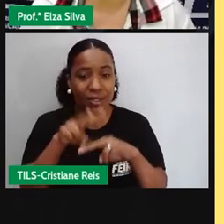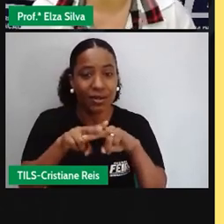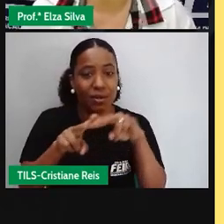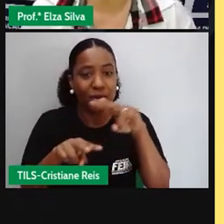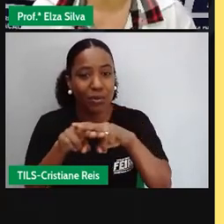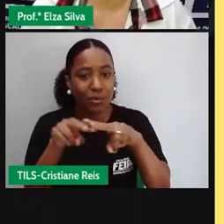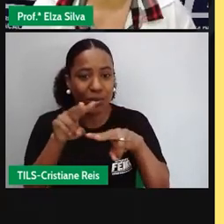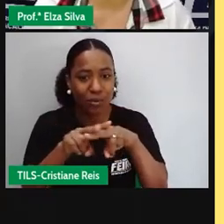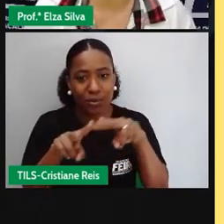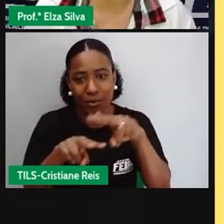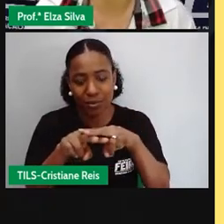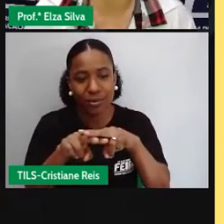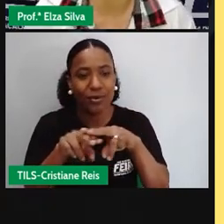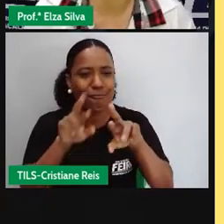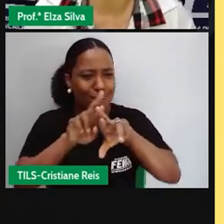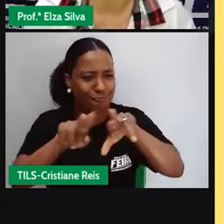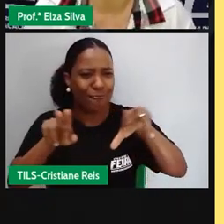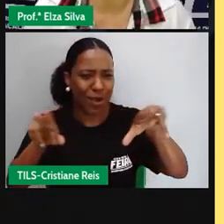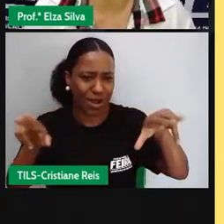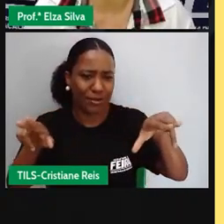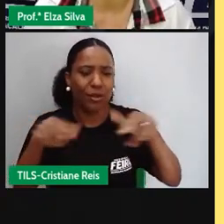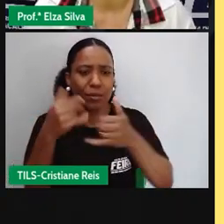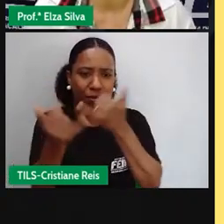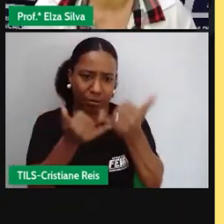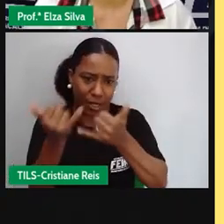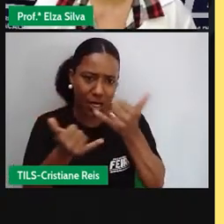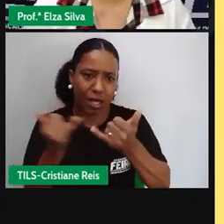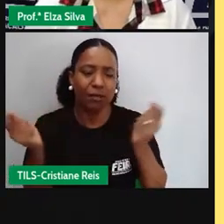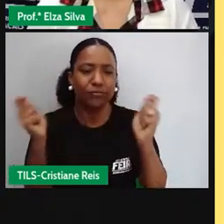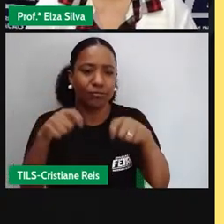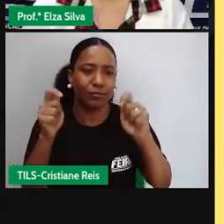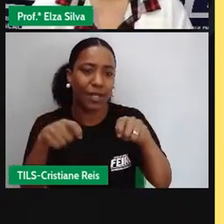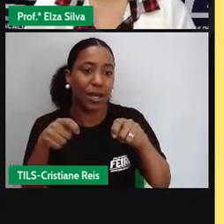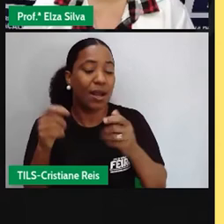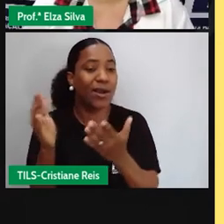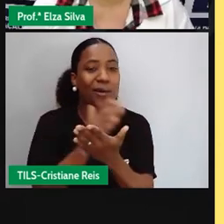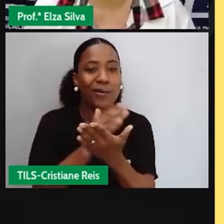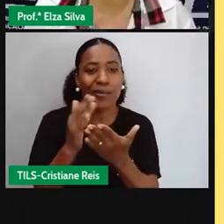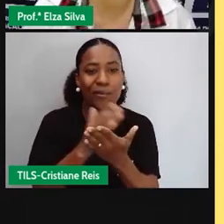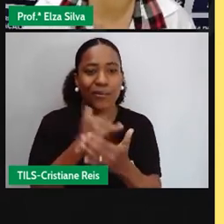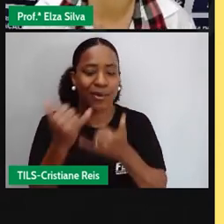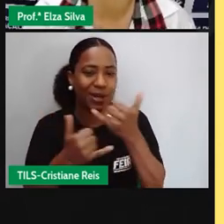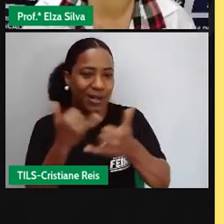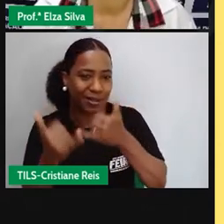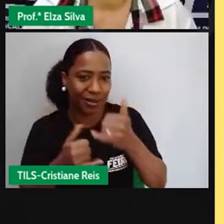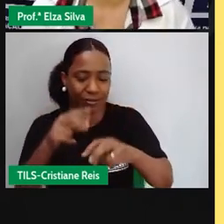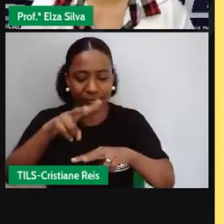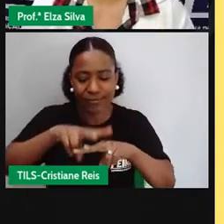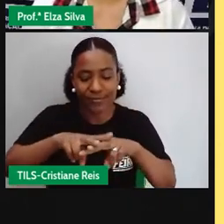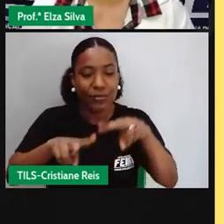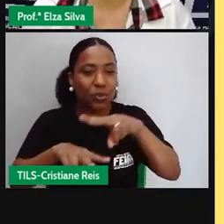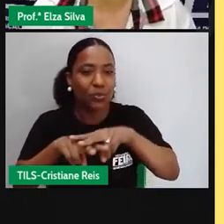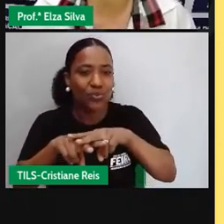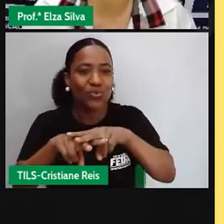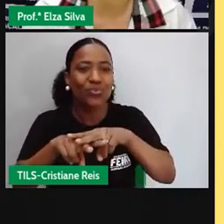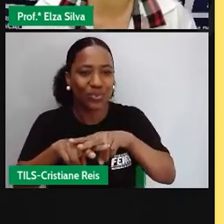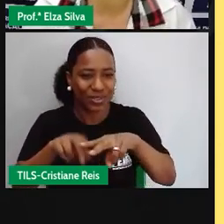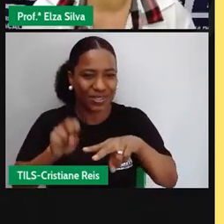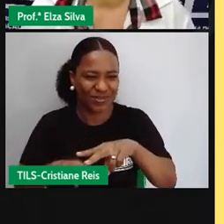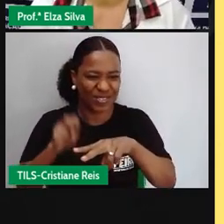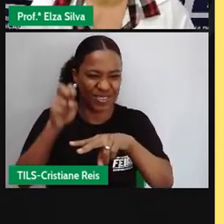ser utilizados para diversão. Ok? Tem até umas brincadeiras de pular a fogueira, de fazer